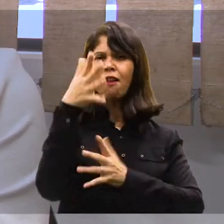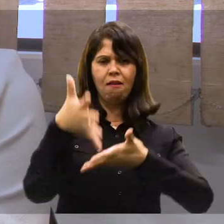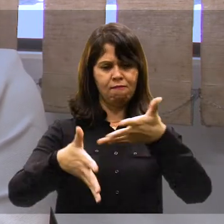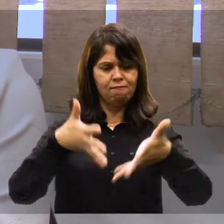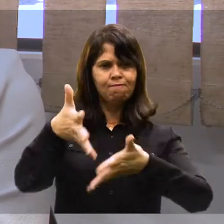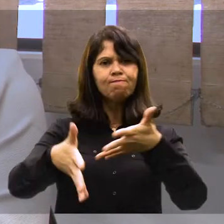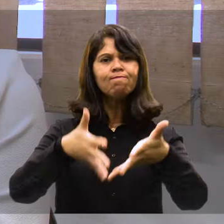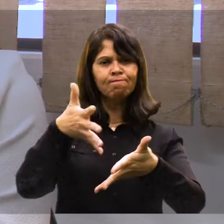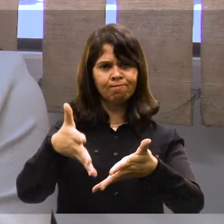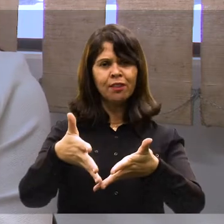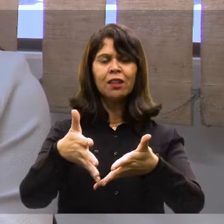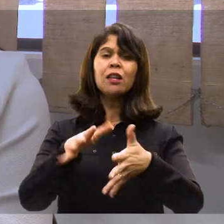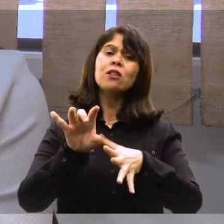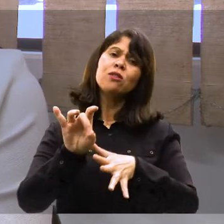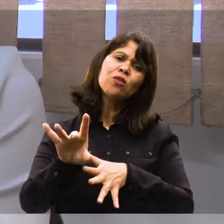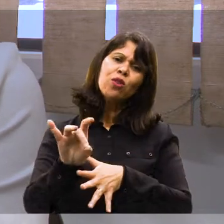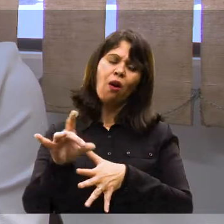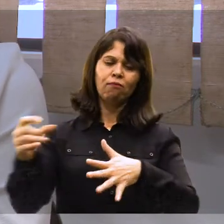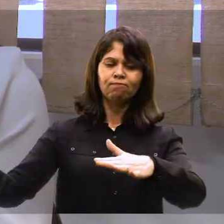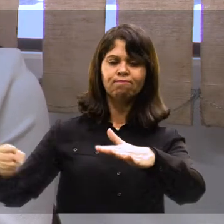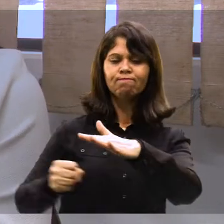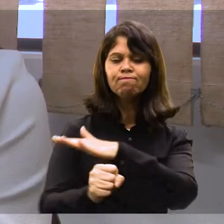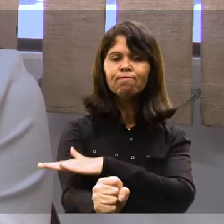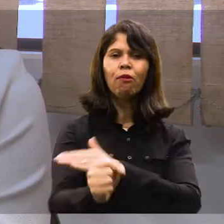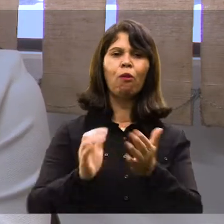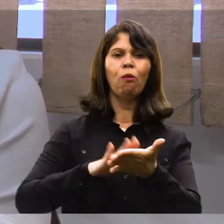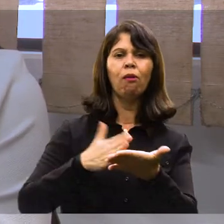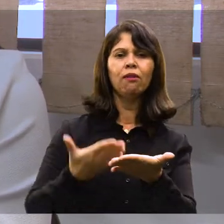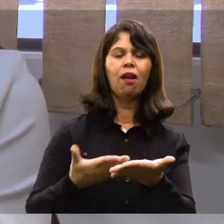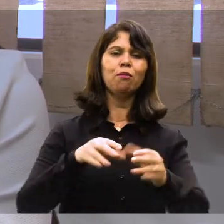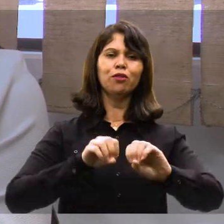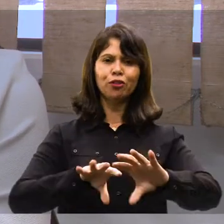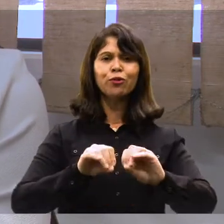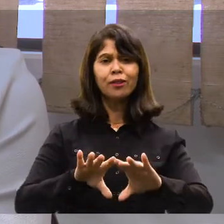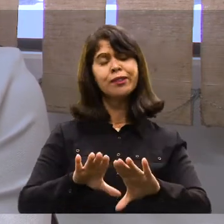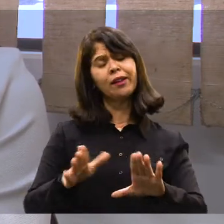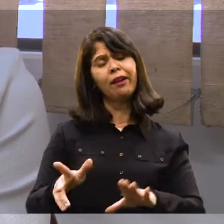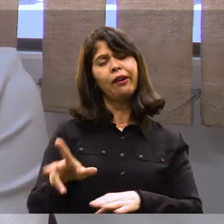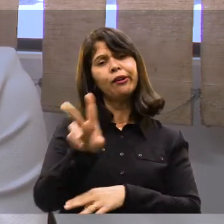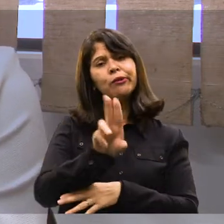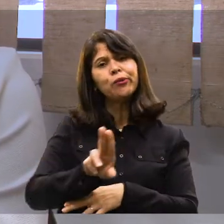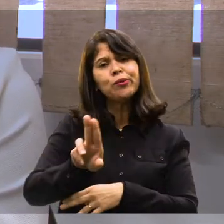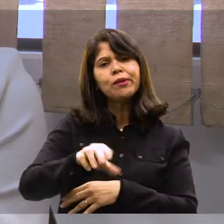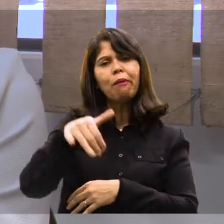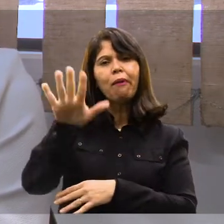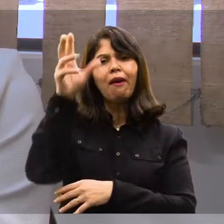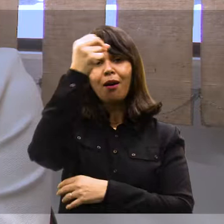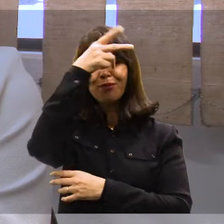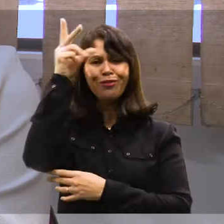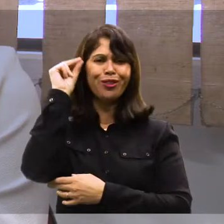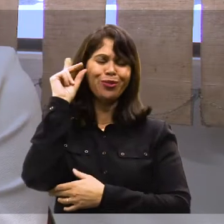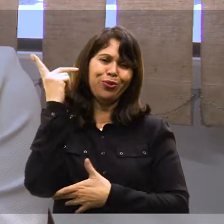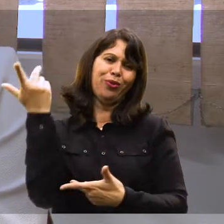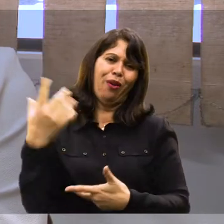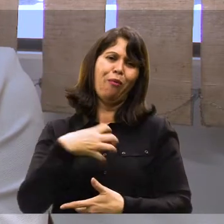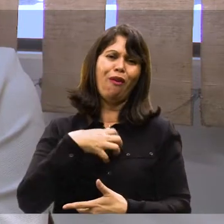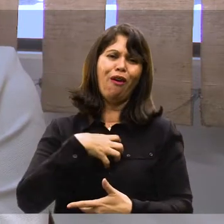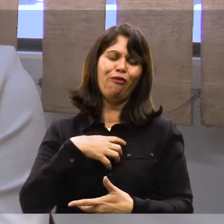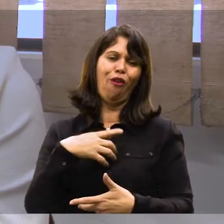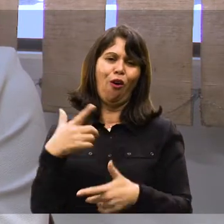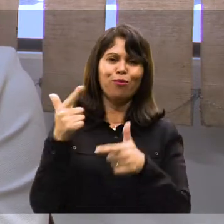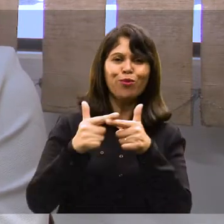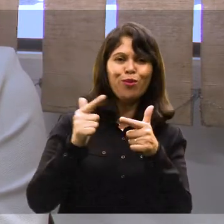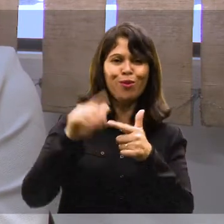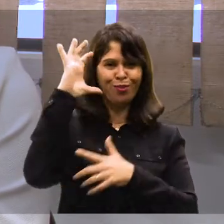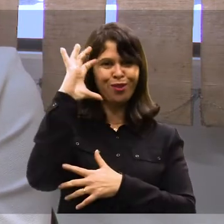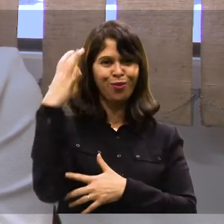fazer uma instrução em libras, não só e não com a presença do intérprete educacional, que é o que as prefeituras têm feito. Então, nessa pesquisa,